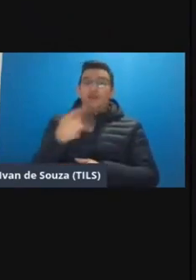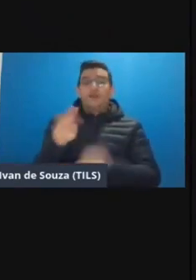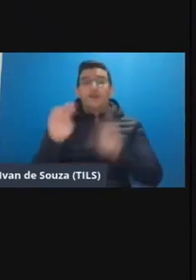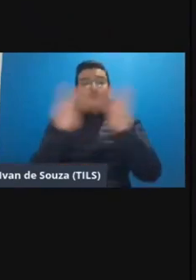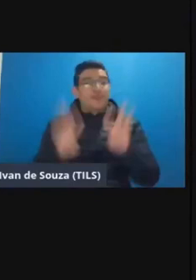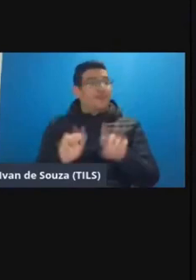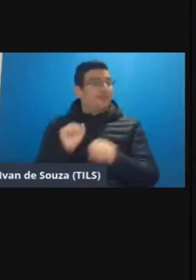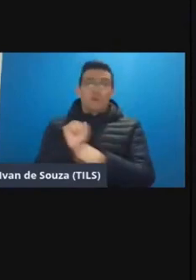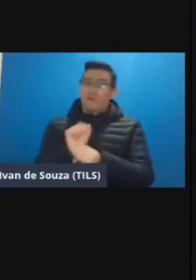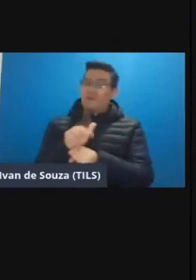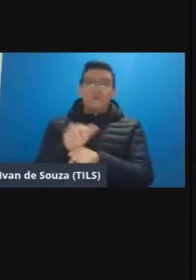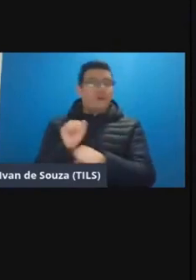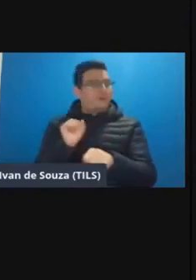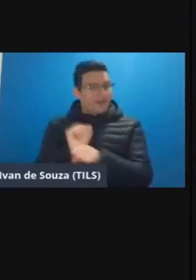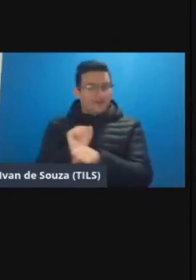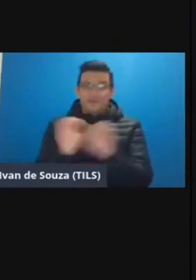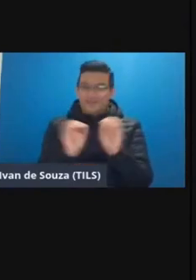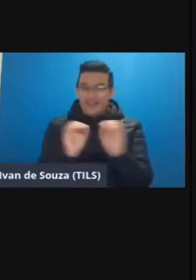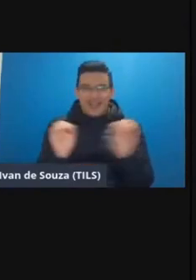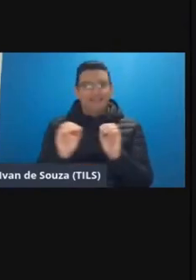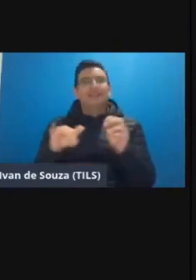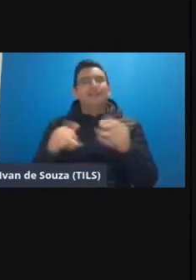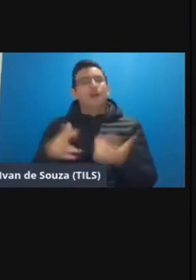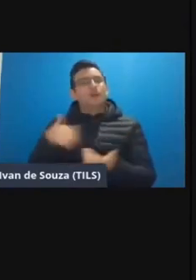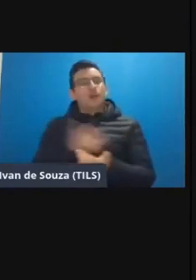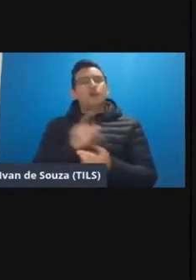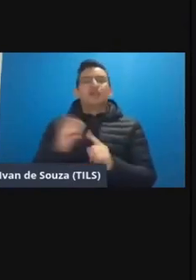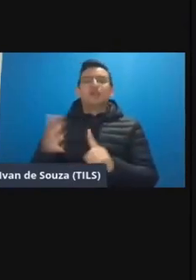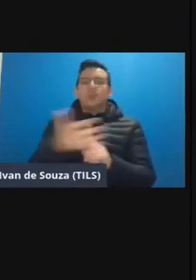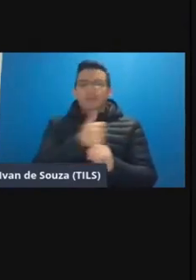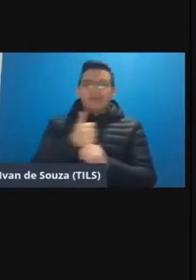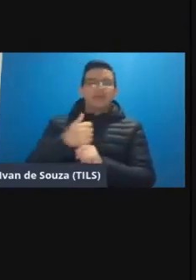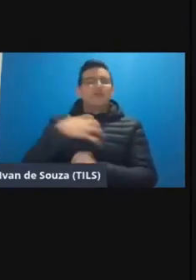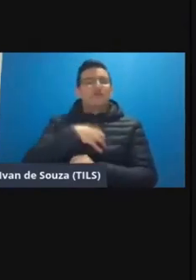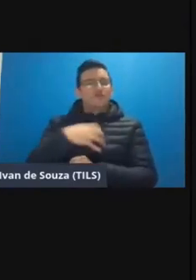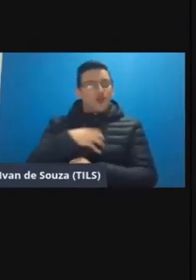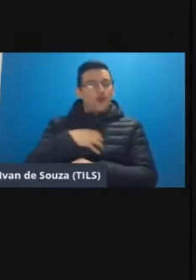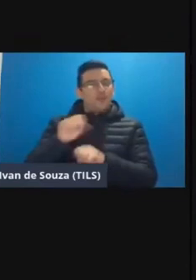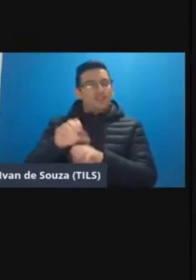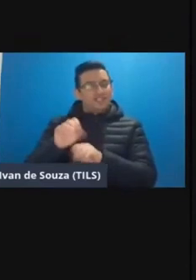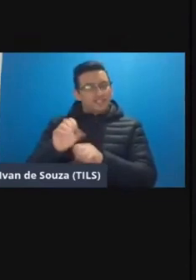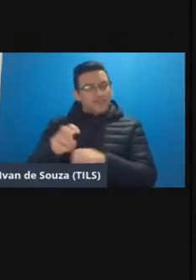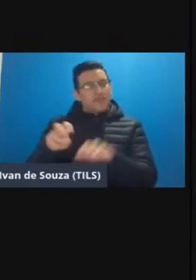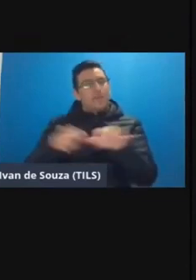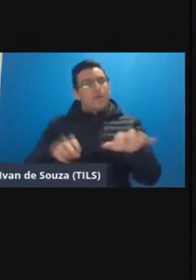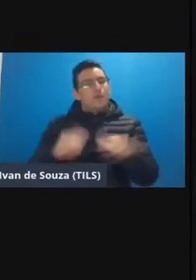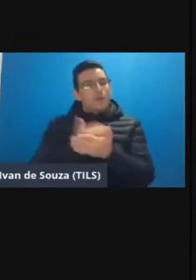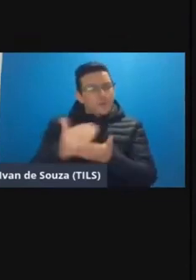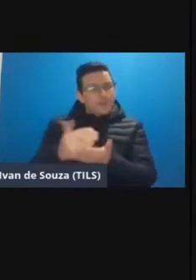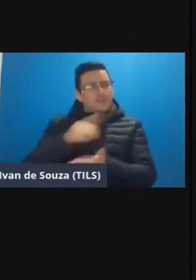nunca paramos nem um dia né e nós dominamos essa forma de ensino remoto no começo pouco